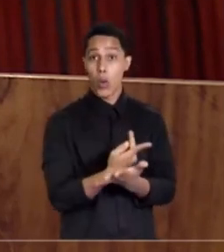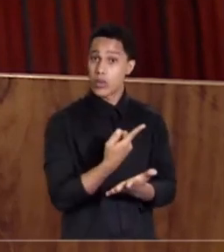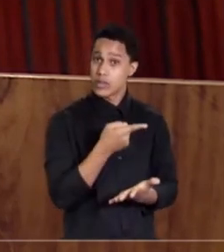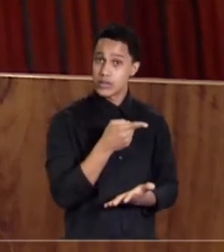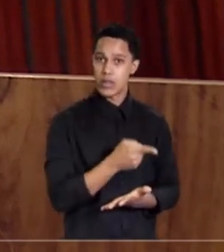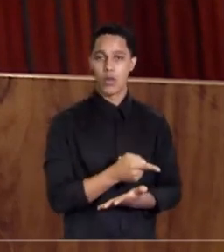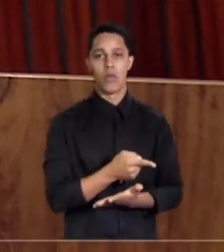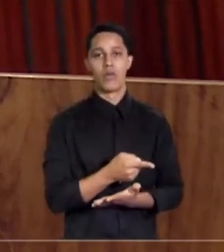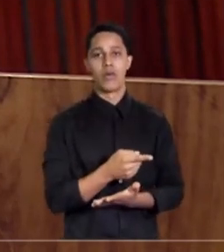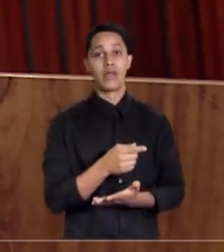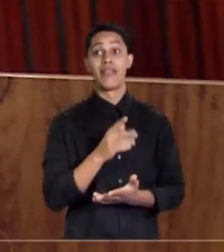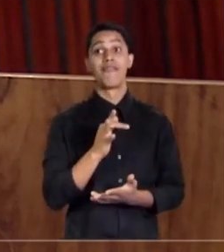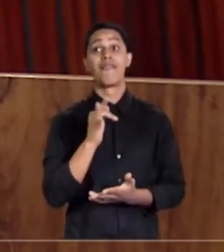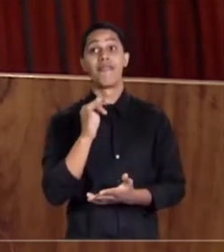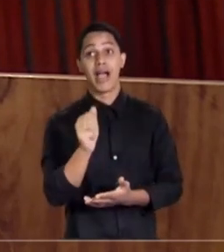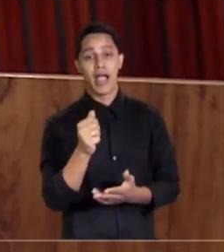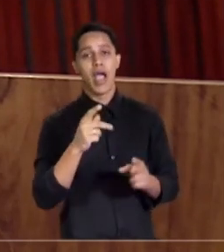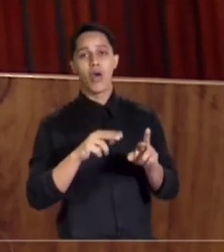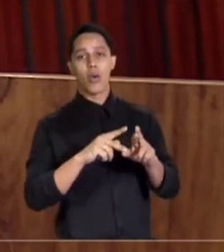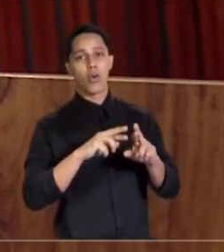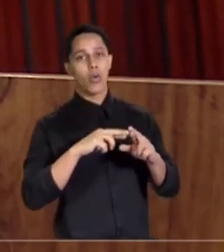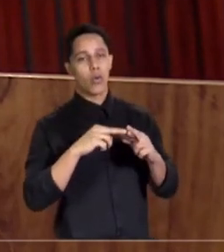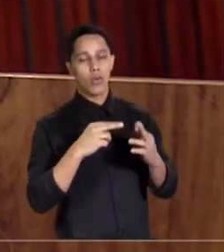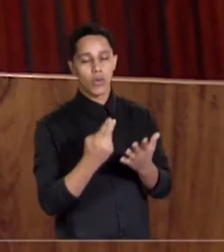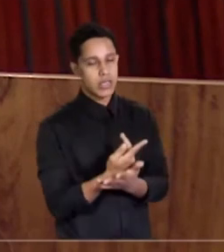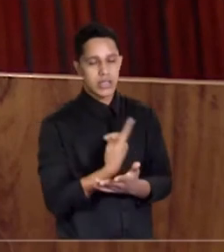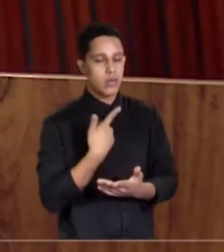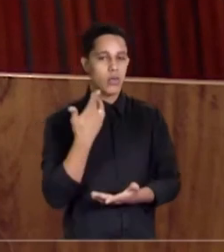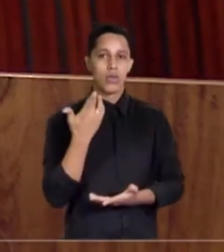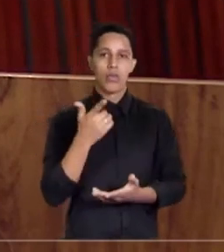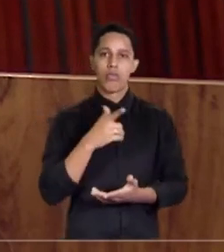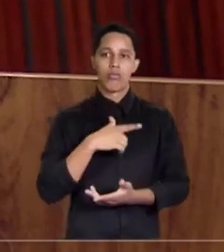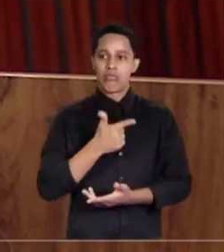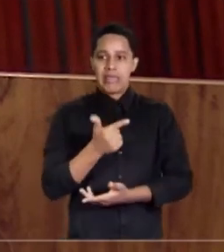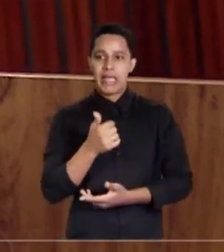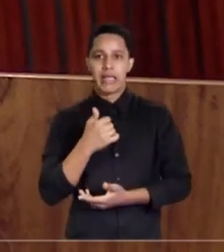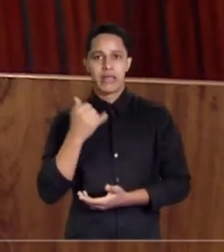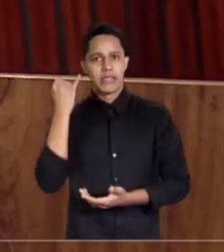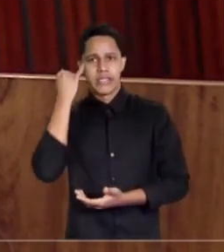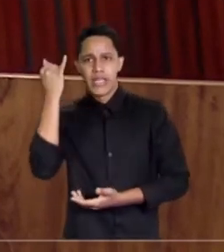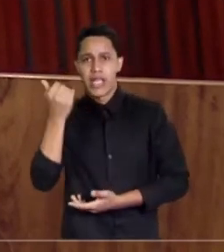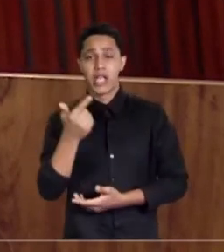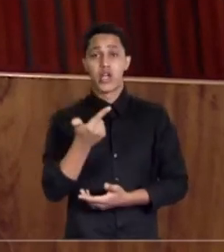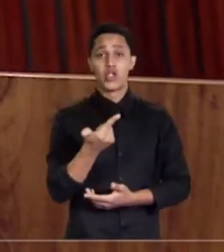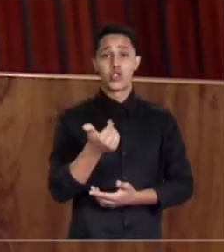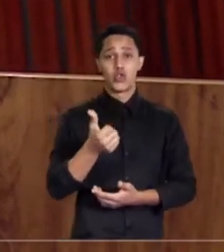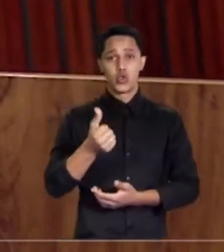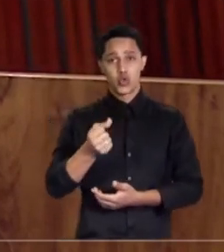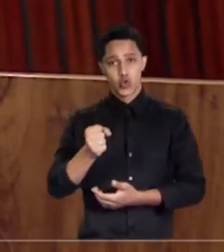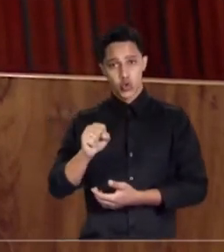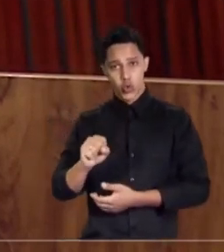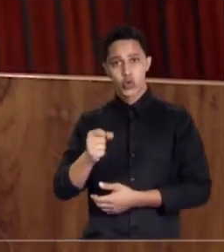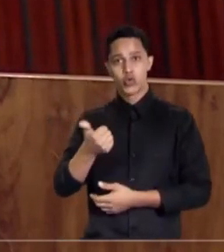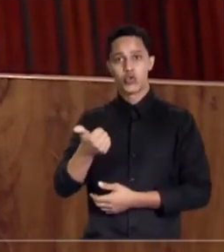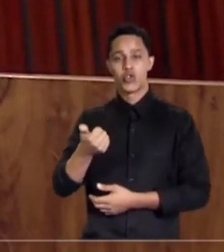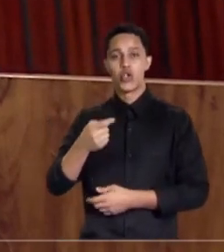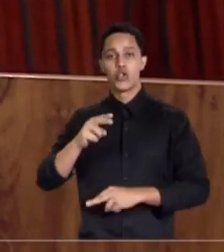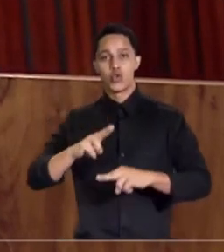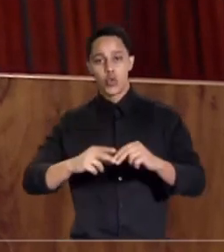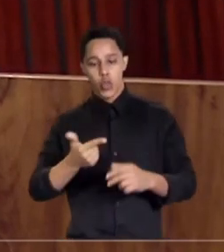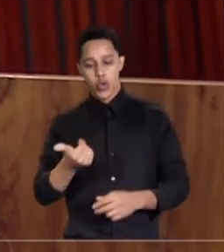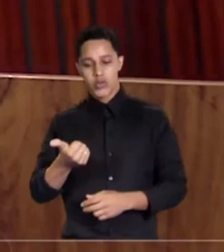terá acontecido, e não há controvérsia sobre isso, no dia 18 de julho de 2022, no Palácio da